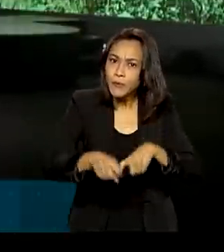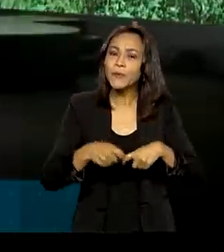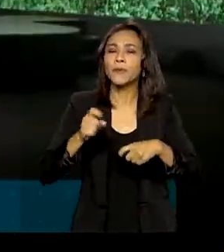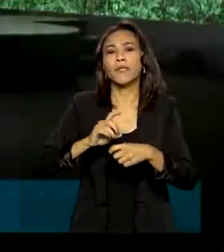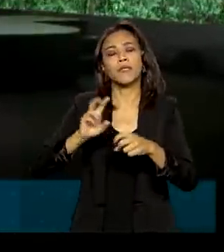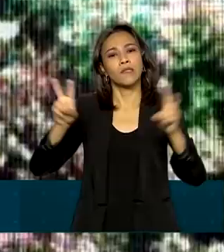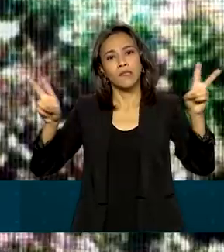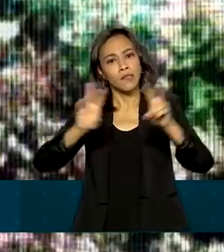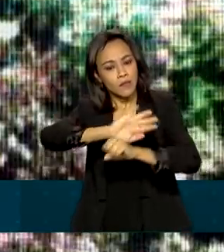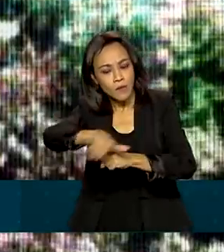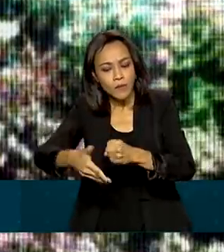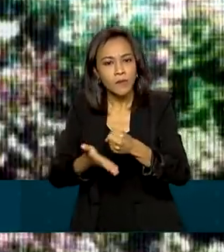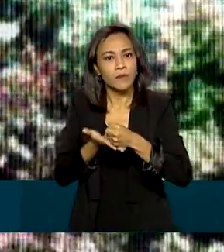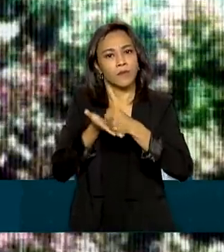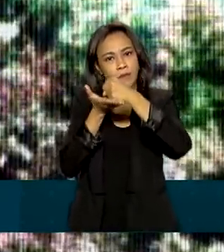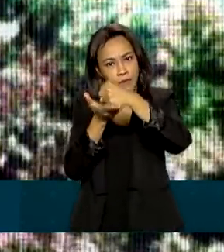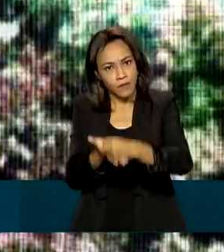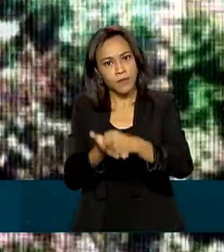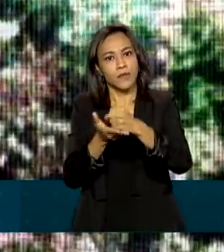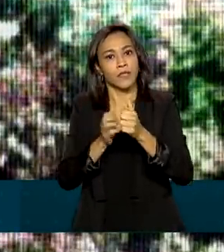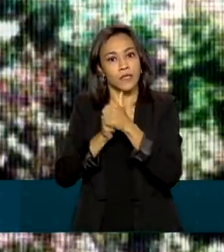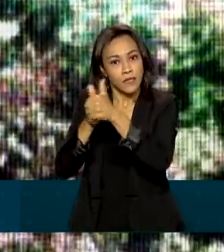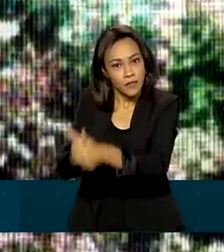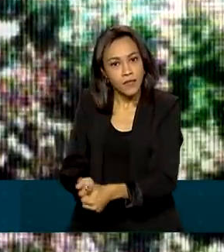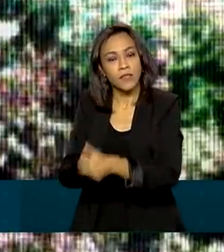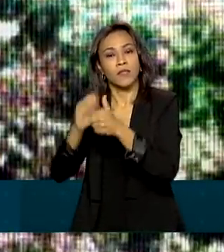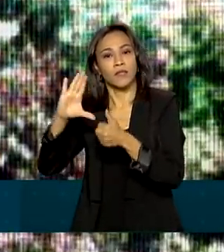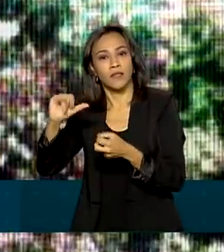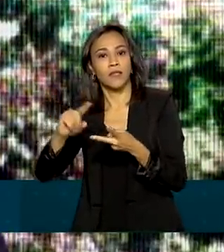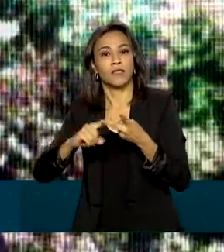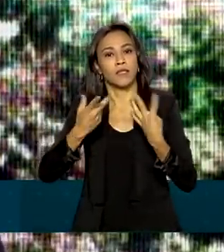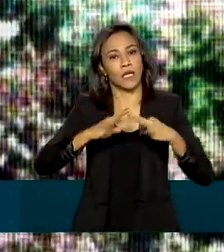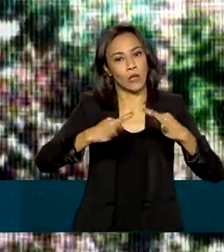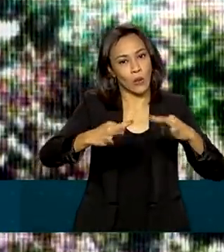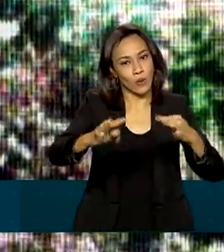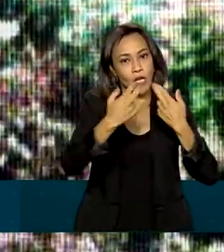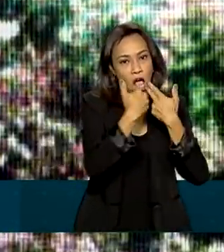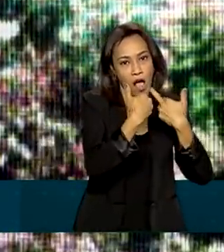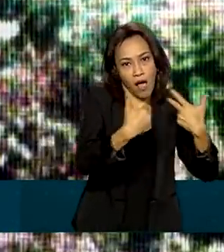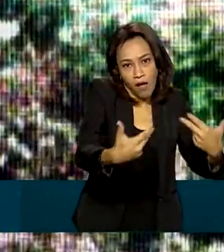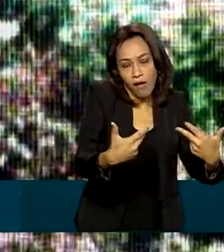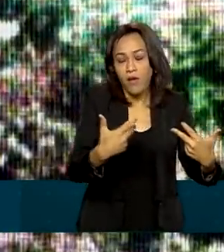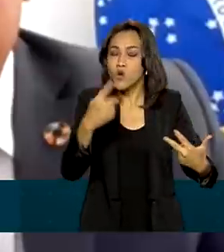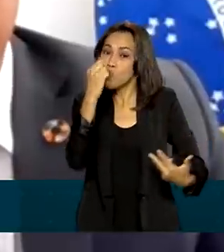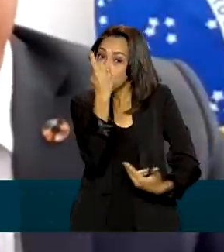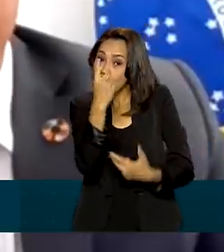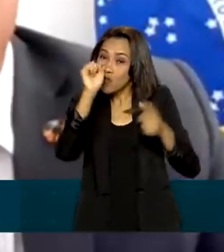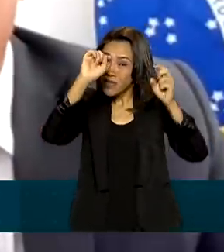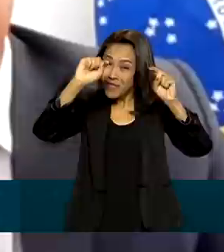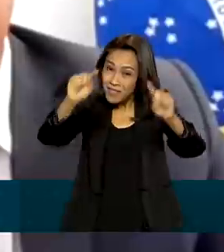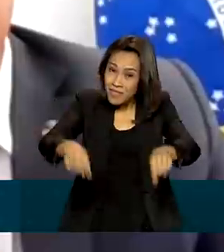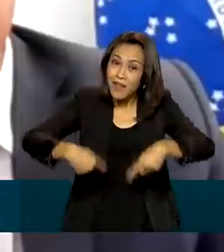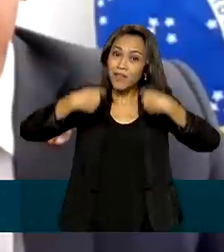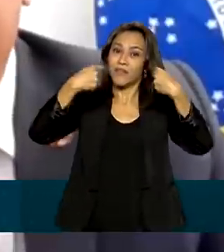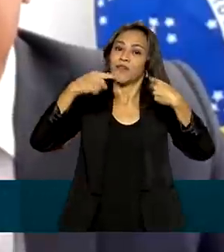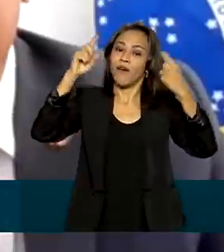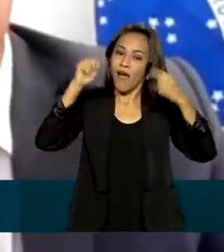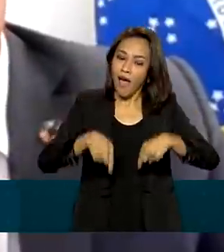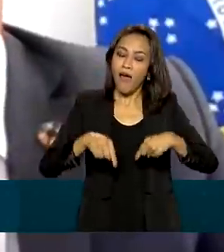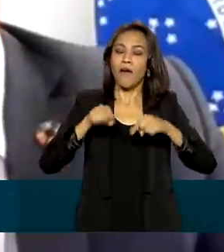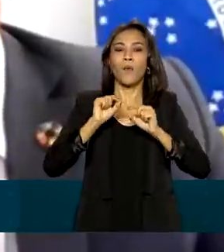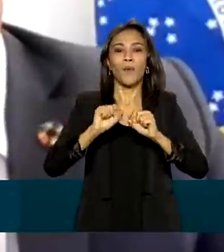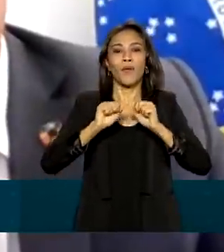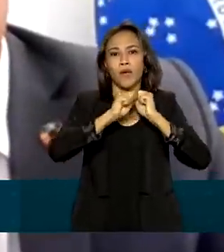sustentáveis, baseadas na ciência, tecnologia e inovação. Um dos desafios é estender esse novo